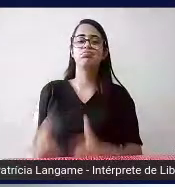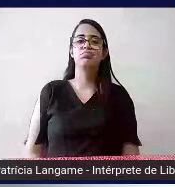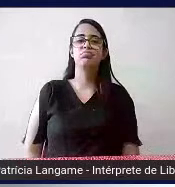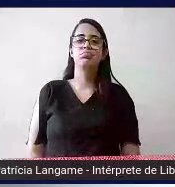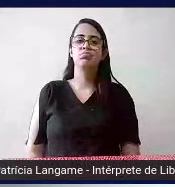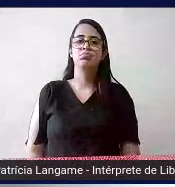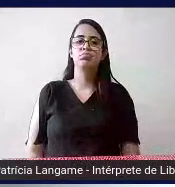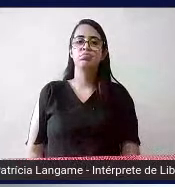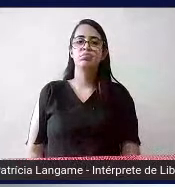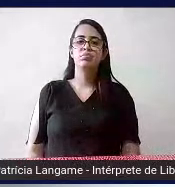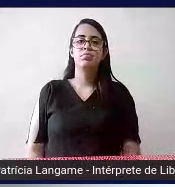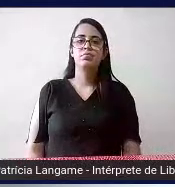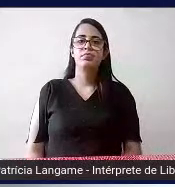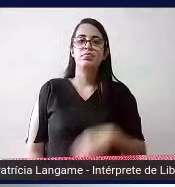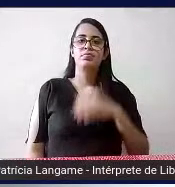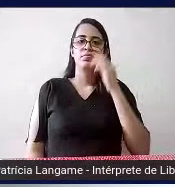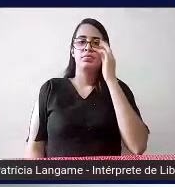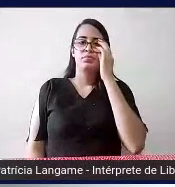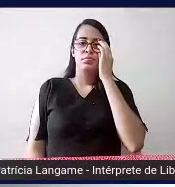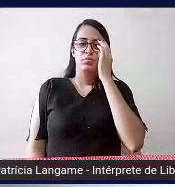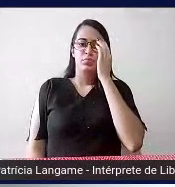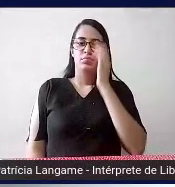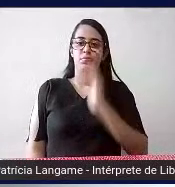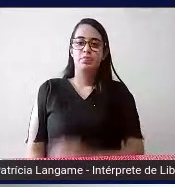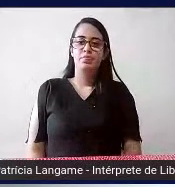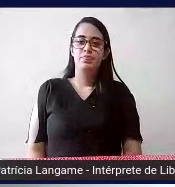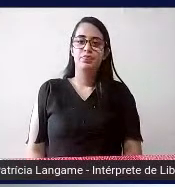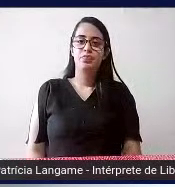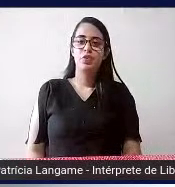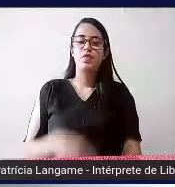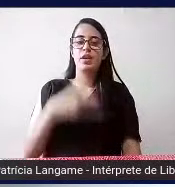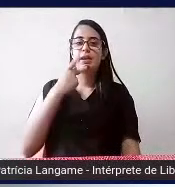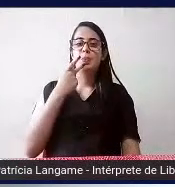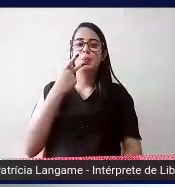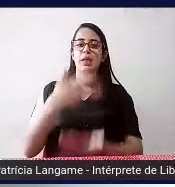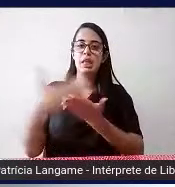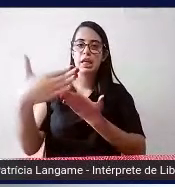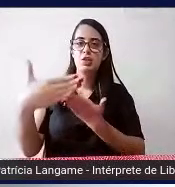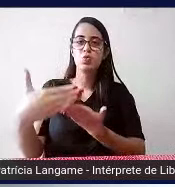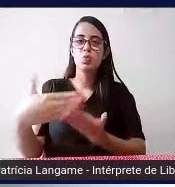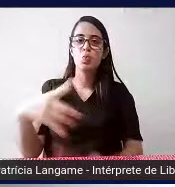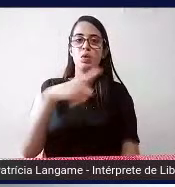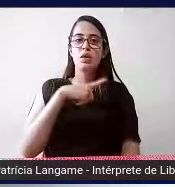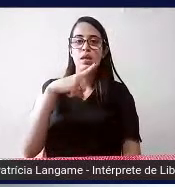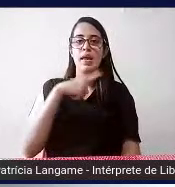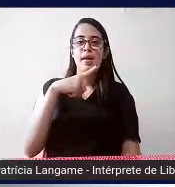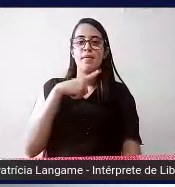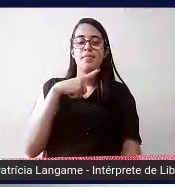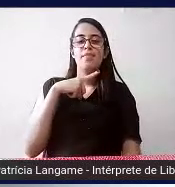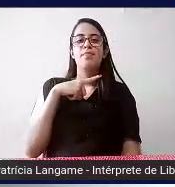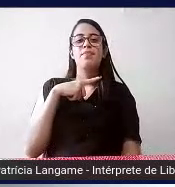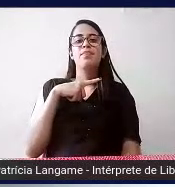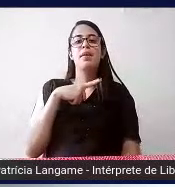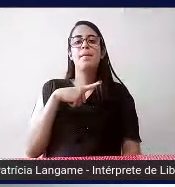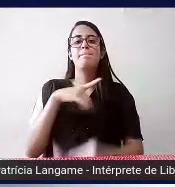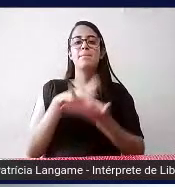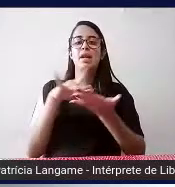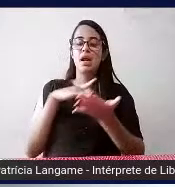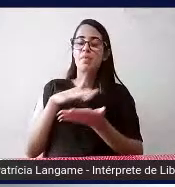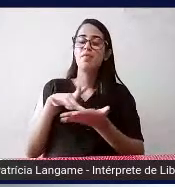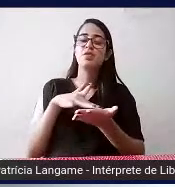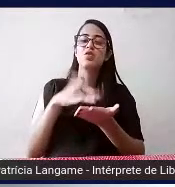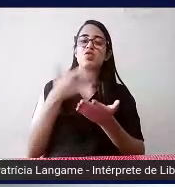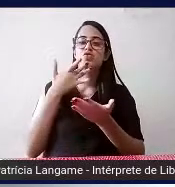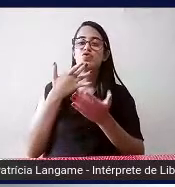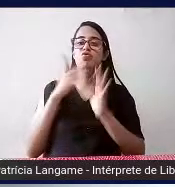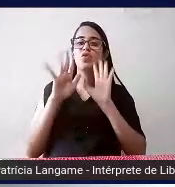bom essa tarefa ela é feita né eu falei lá no início que tem reglete a punção a linha braile pra você escrever a máquina